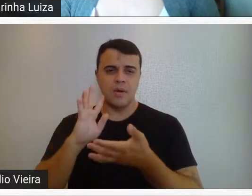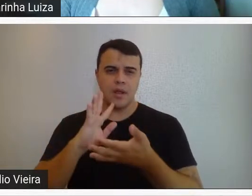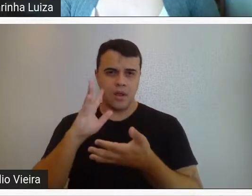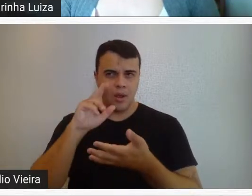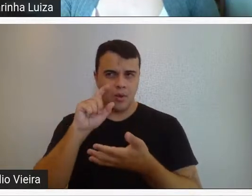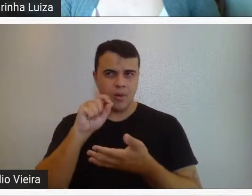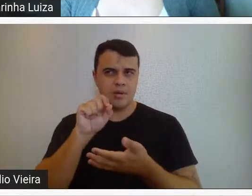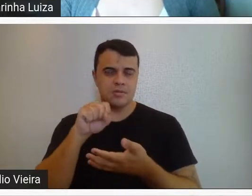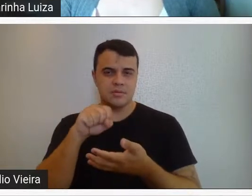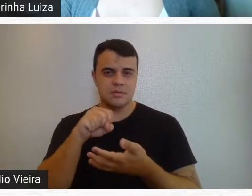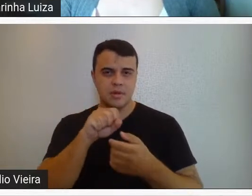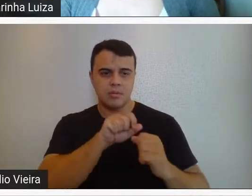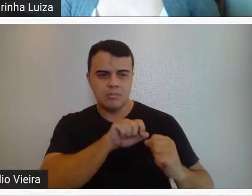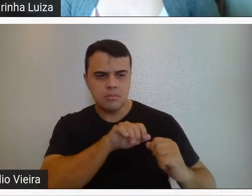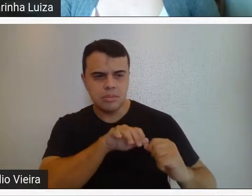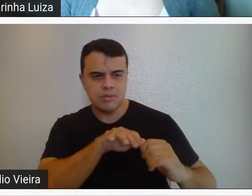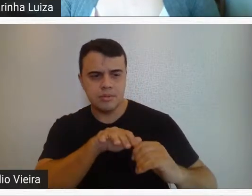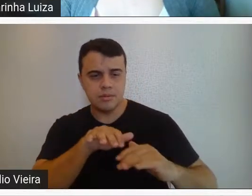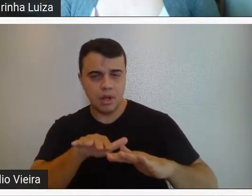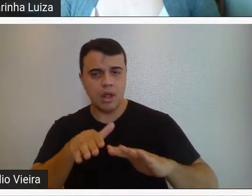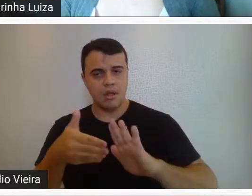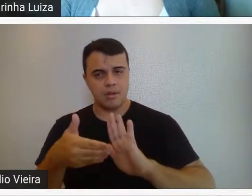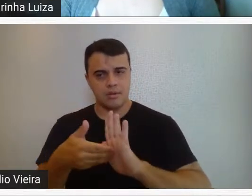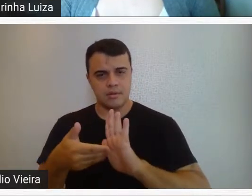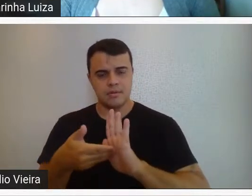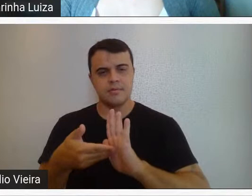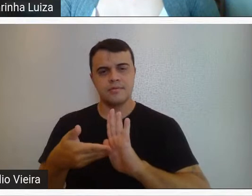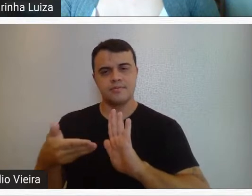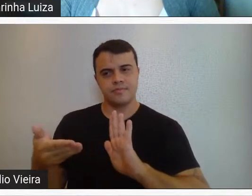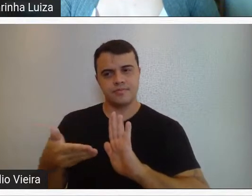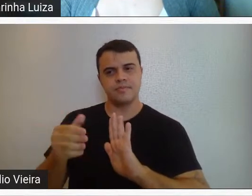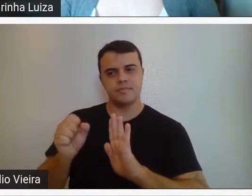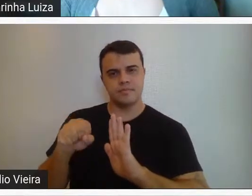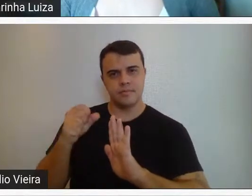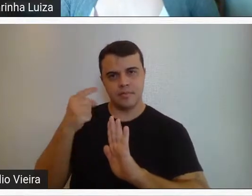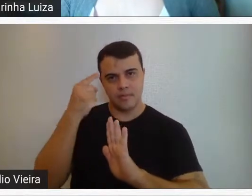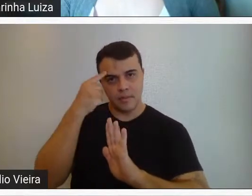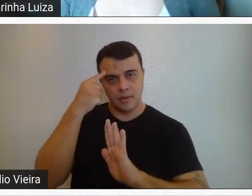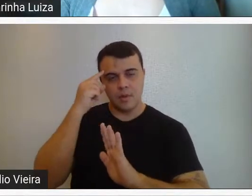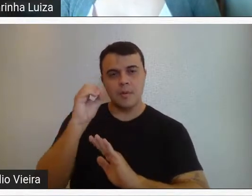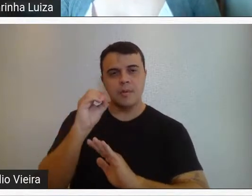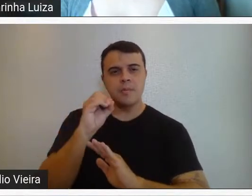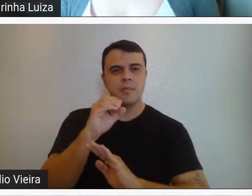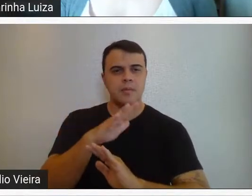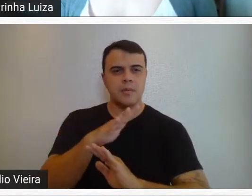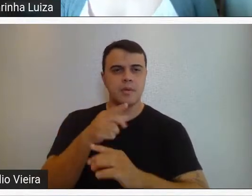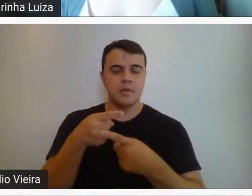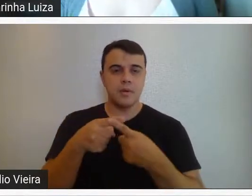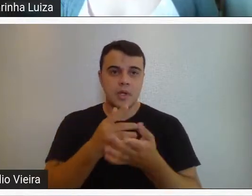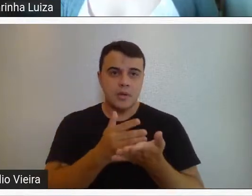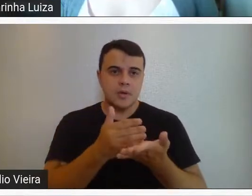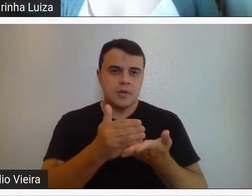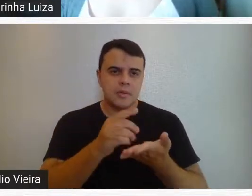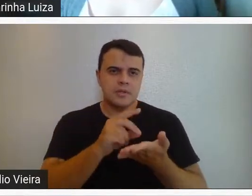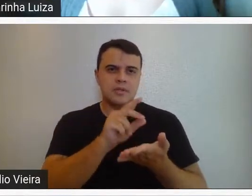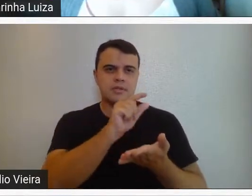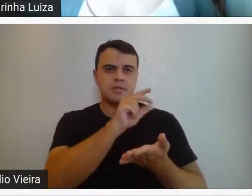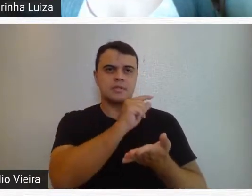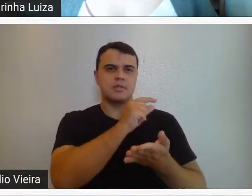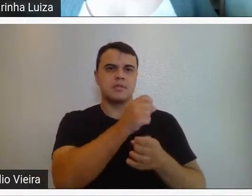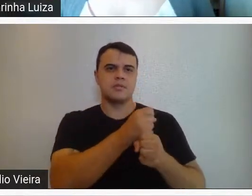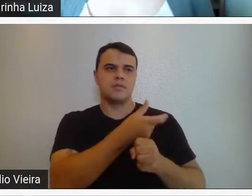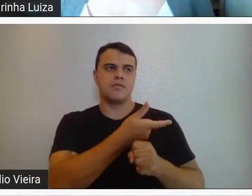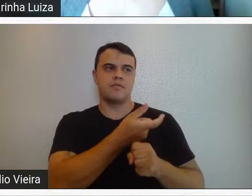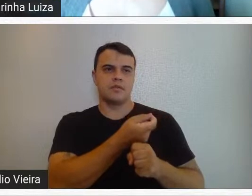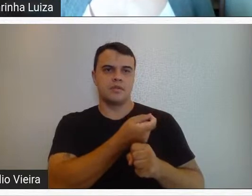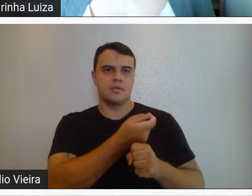são dos dobramentos que todo esse pensamento moderno que começa lá na década de 20,